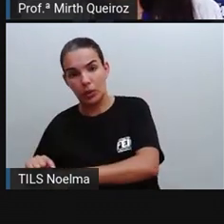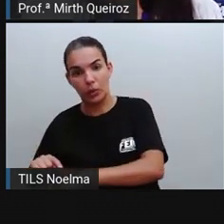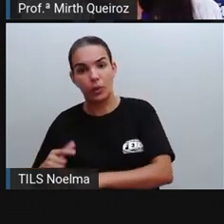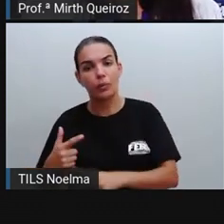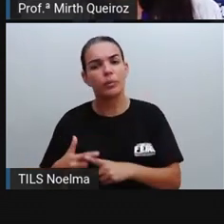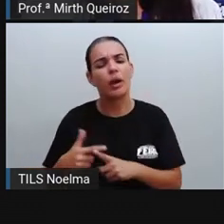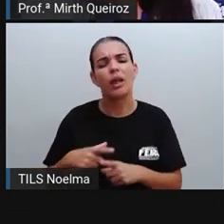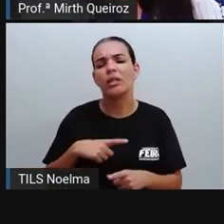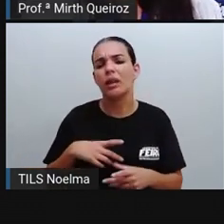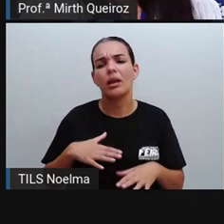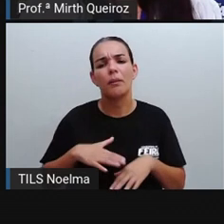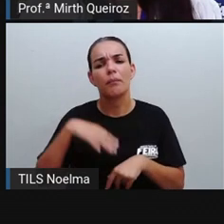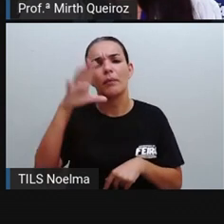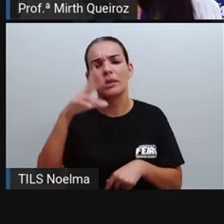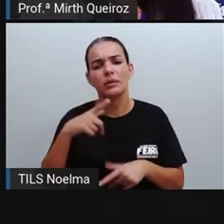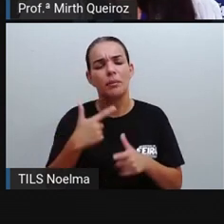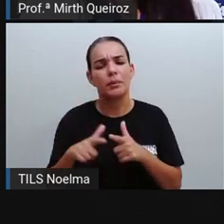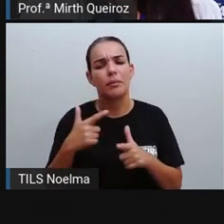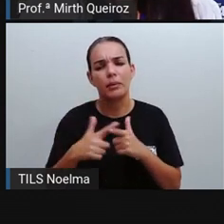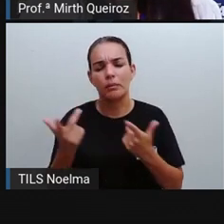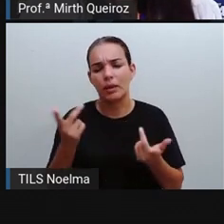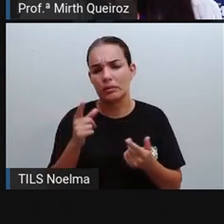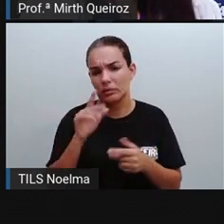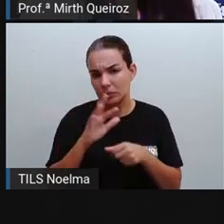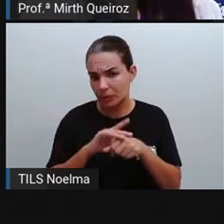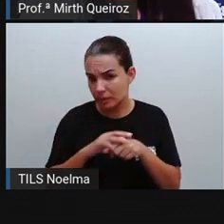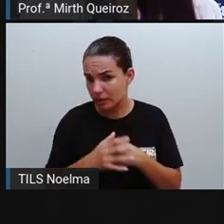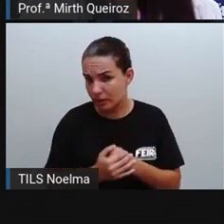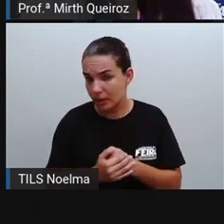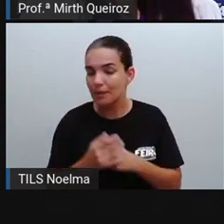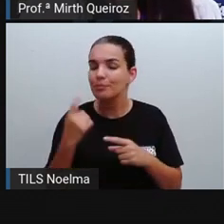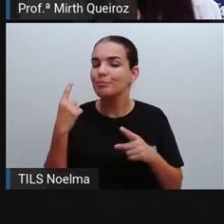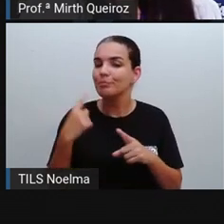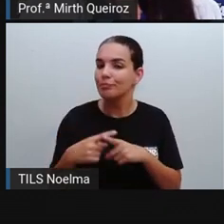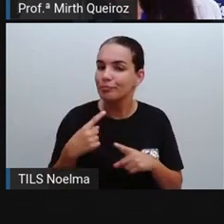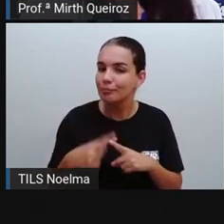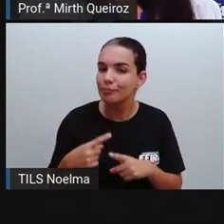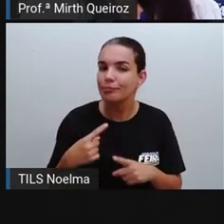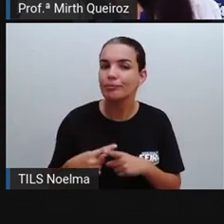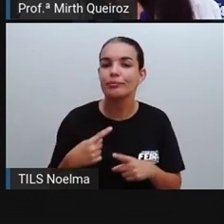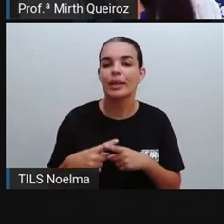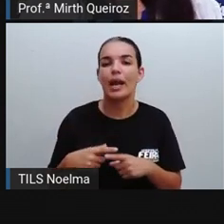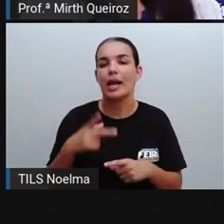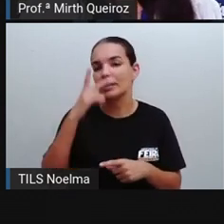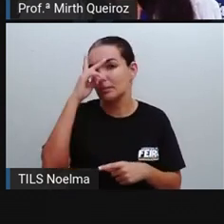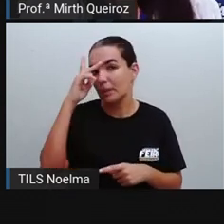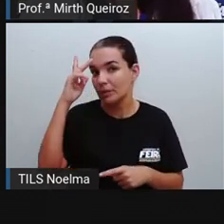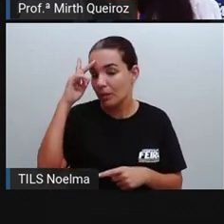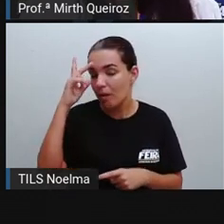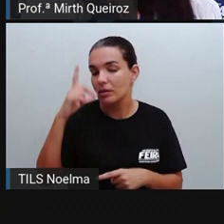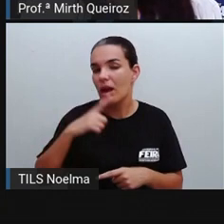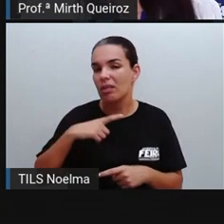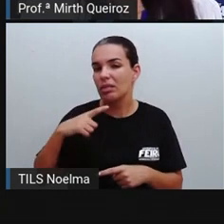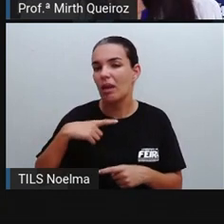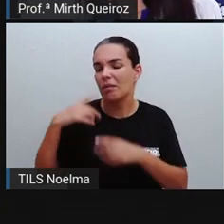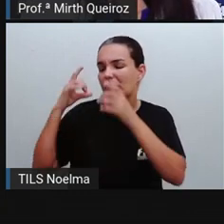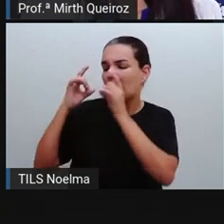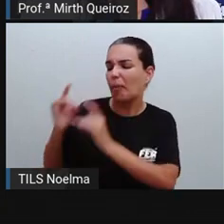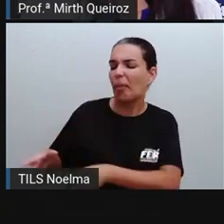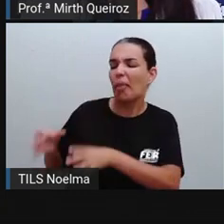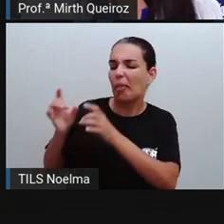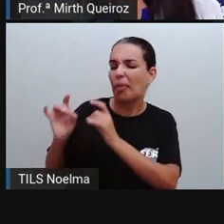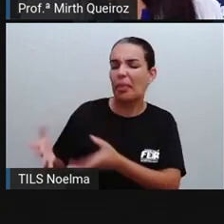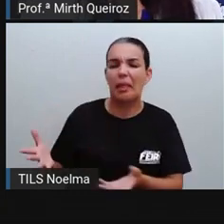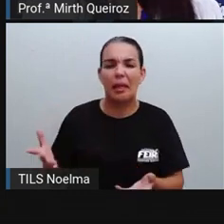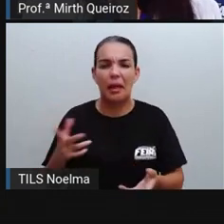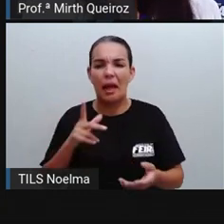maior quantidade de casos? Justamente por conta de quê? Da prevenção, né? Muitas pessoas deixam